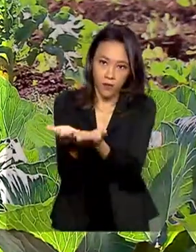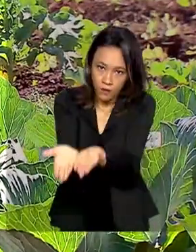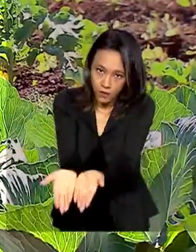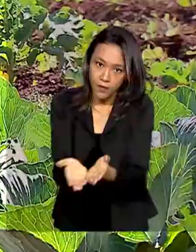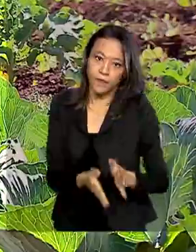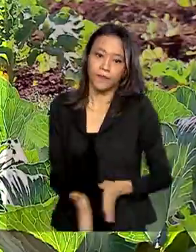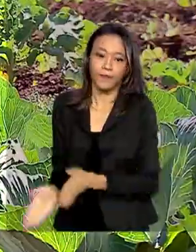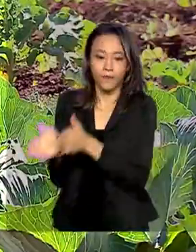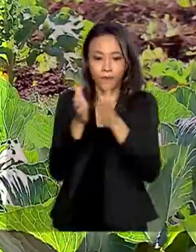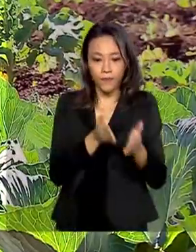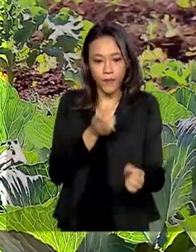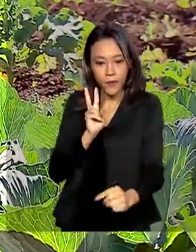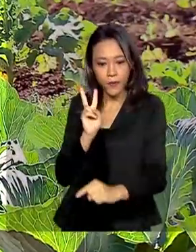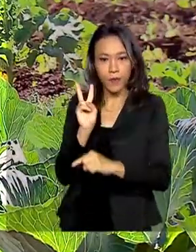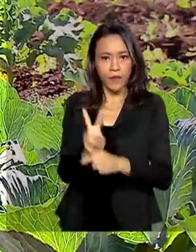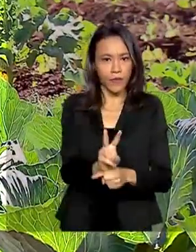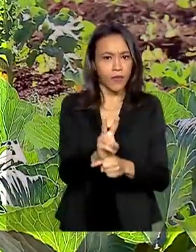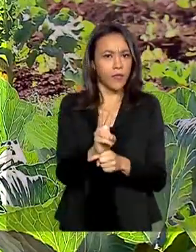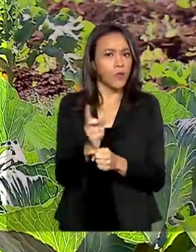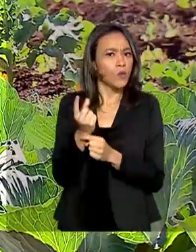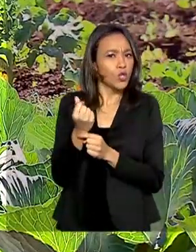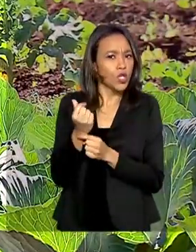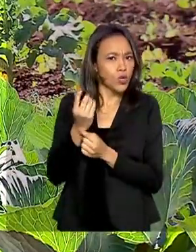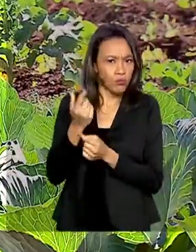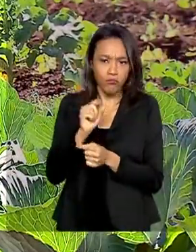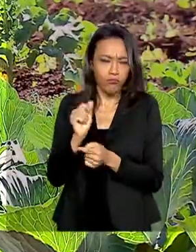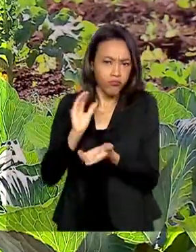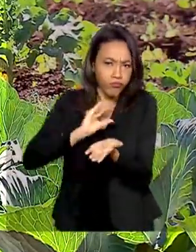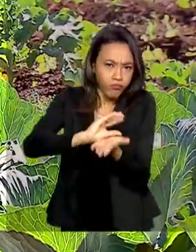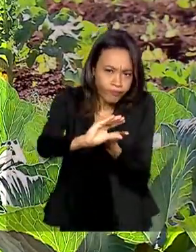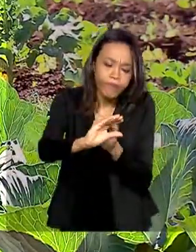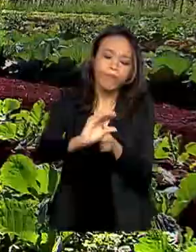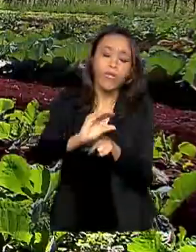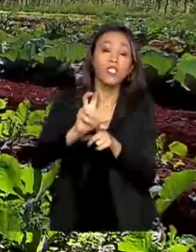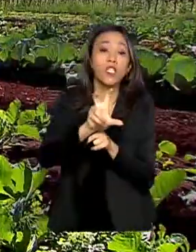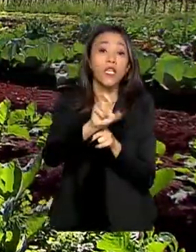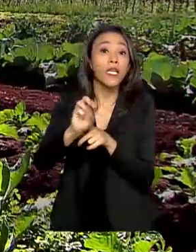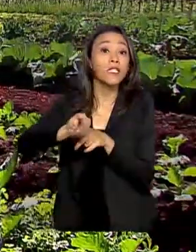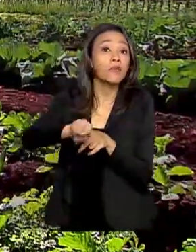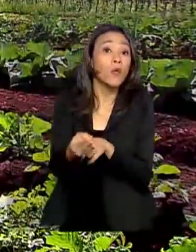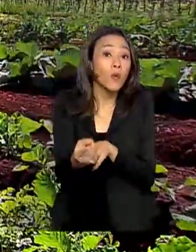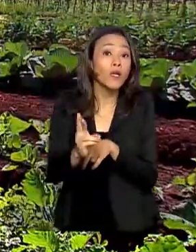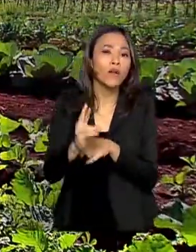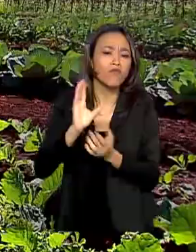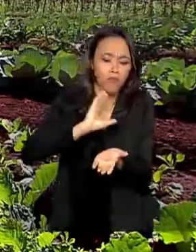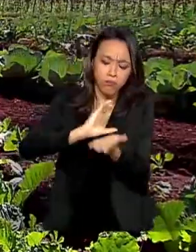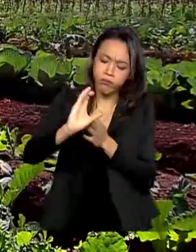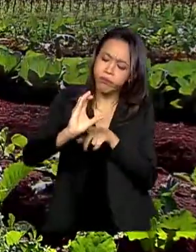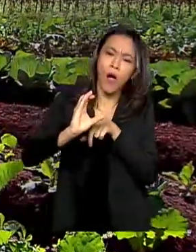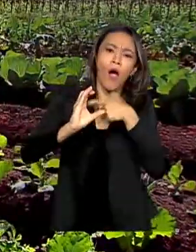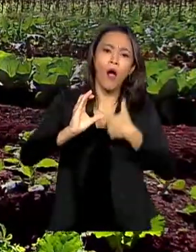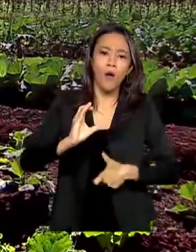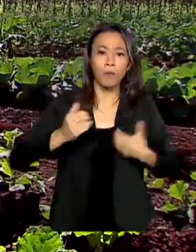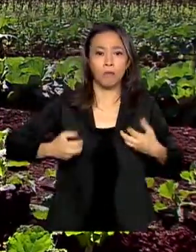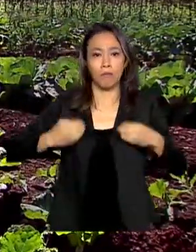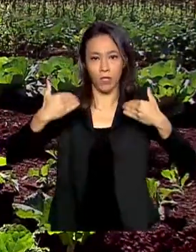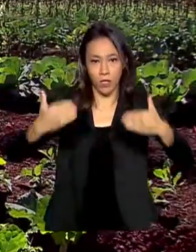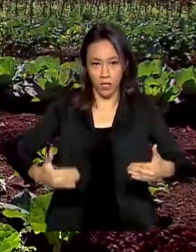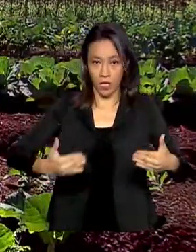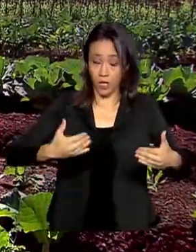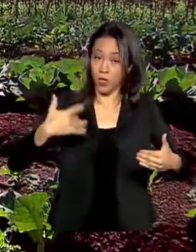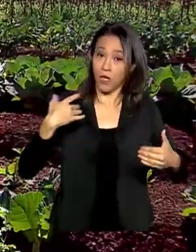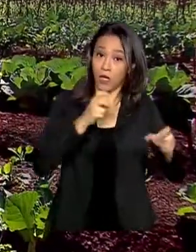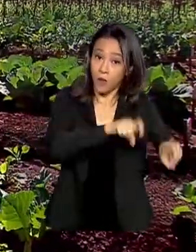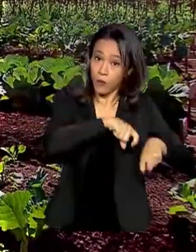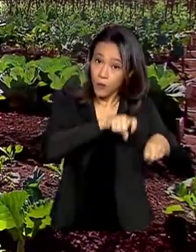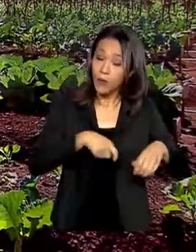O crédito extraordinário de 500 milhões de reais vem dos Ministérios da Agricultura e da Economia